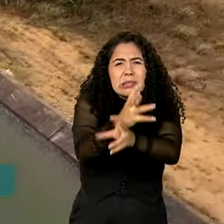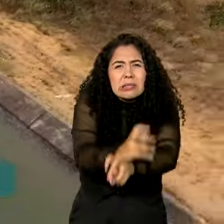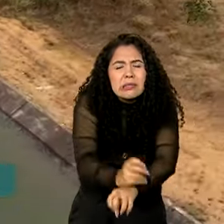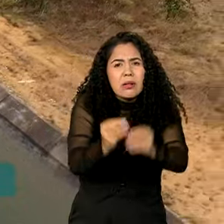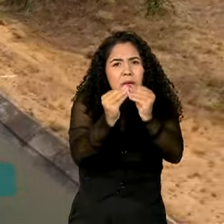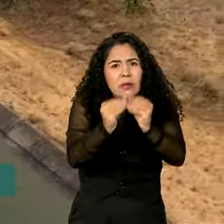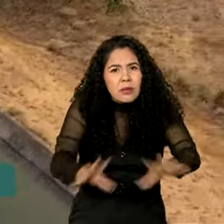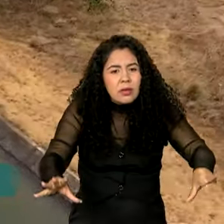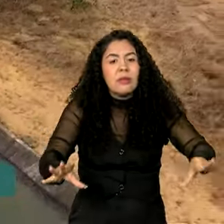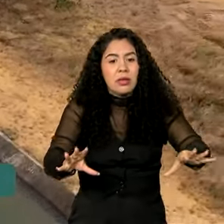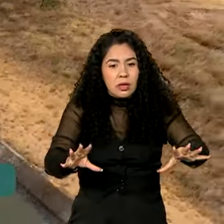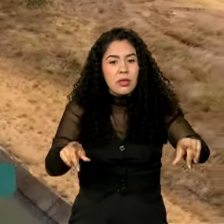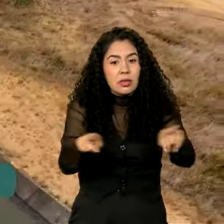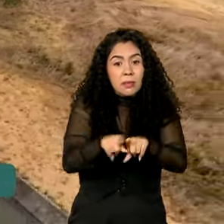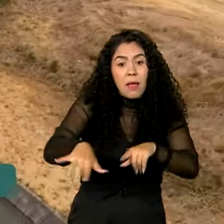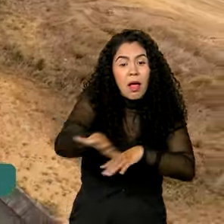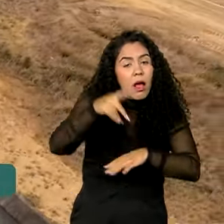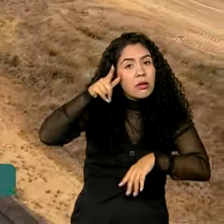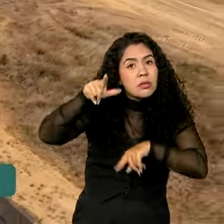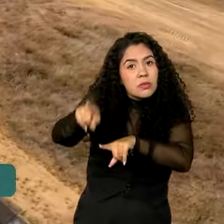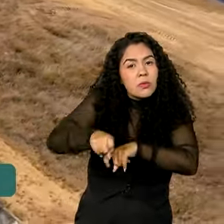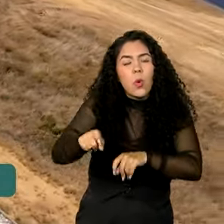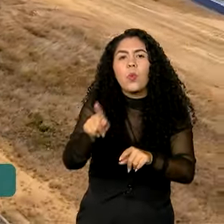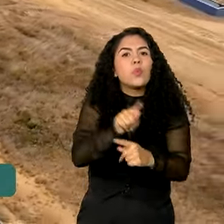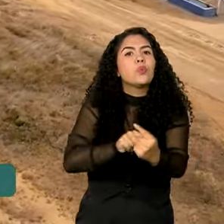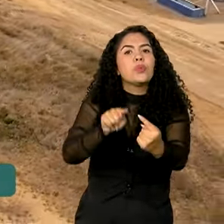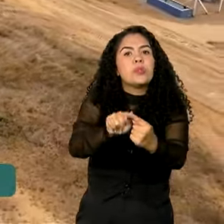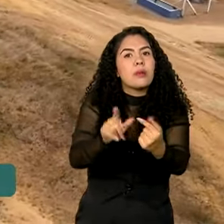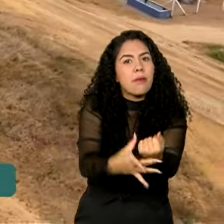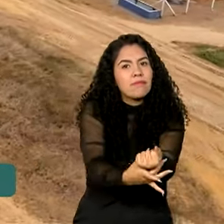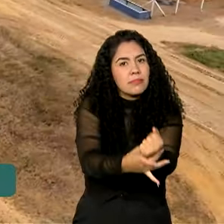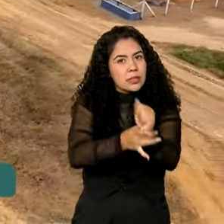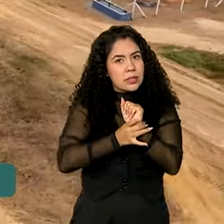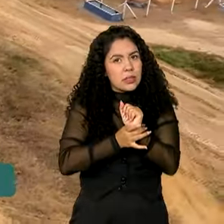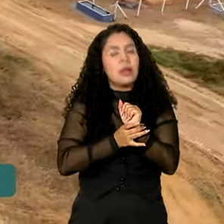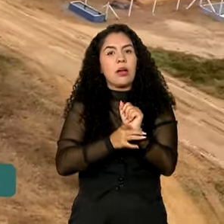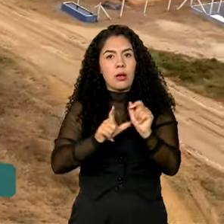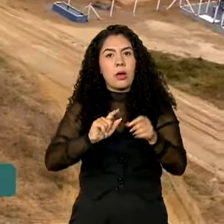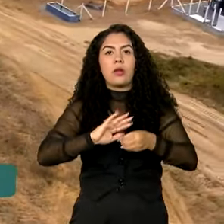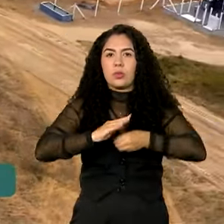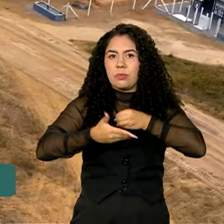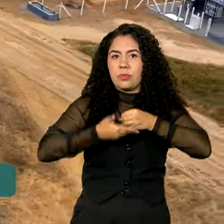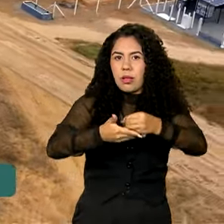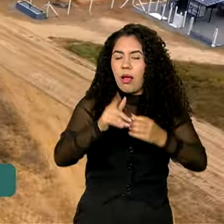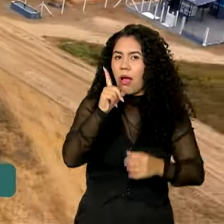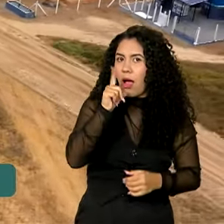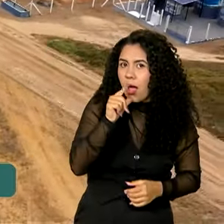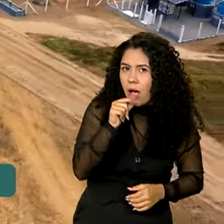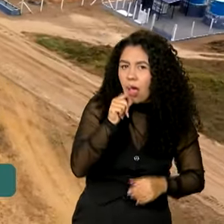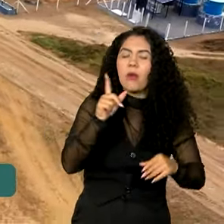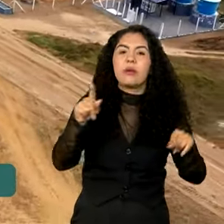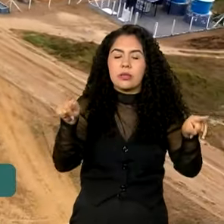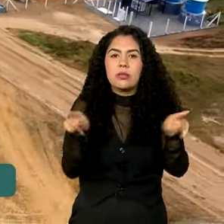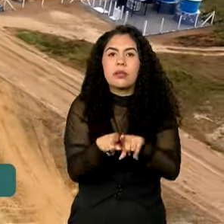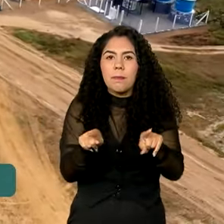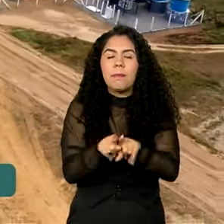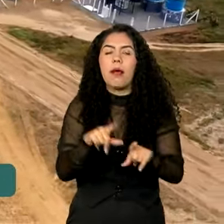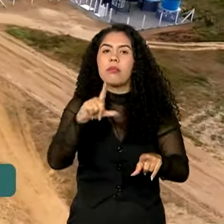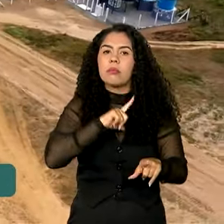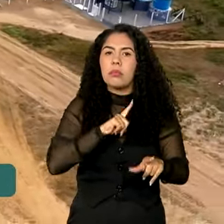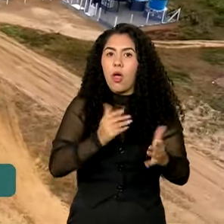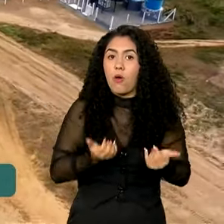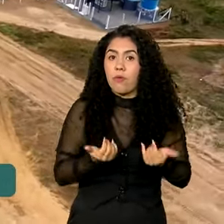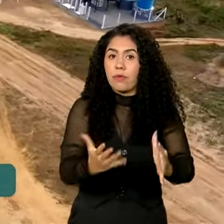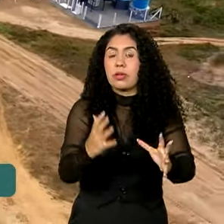agrícola. O objetivo é garantir a sustentabilidade hídrica. De forma direta e indireta, serão atendidos